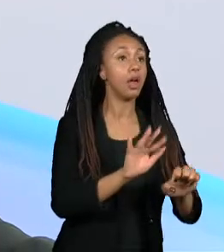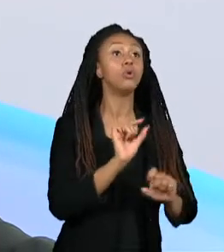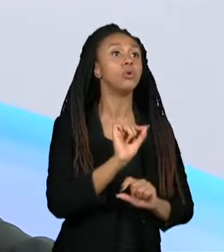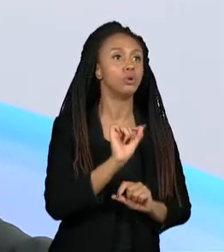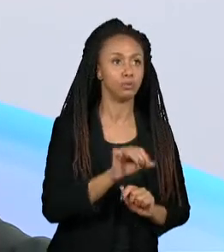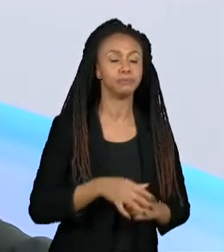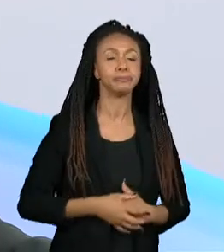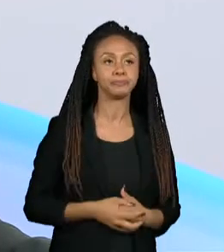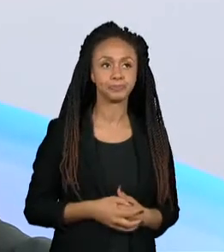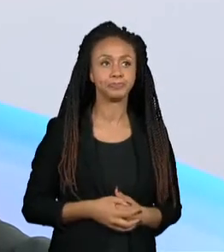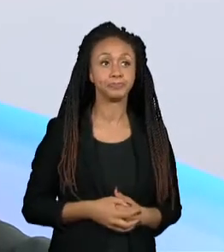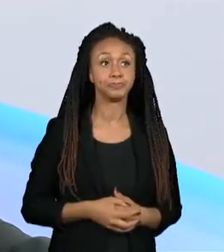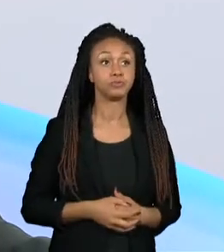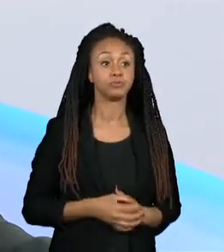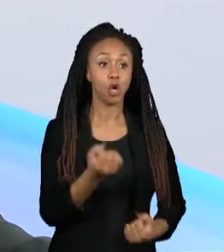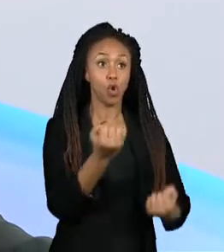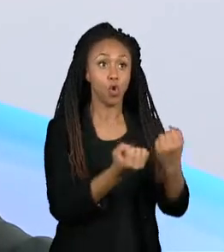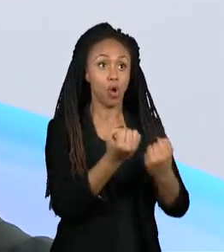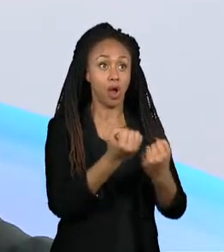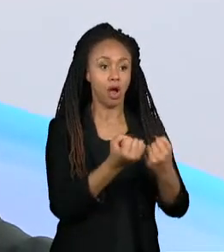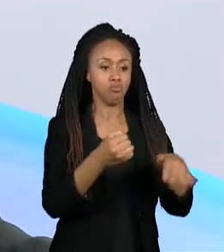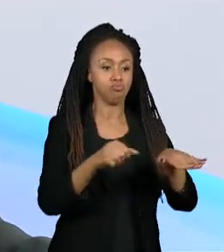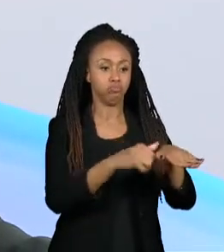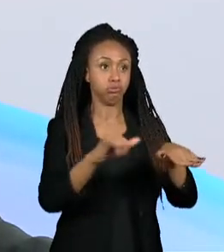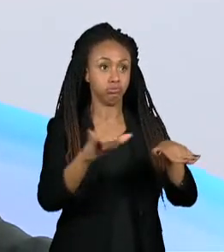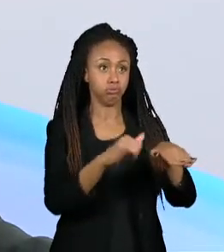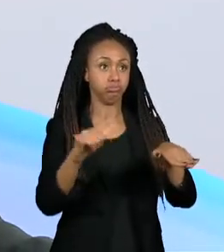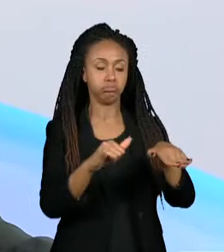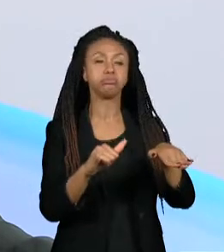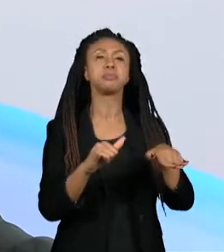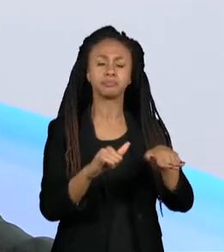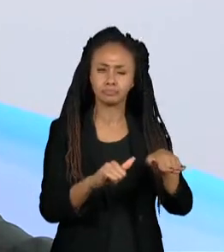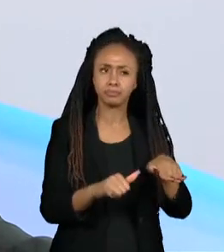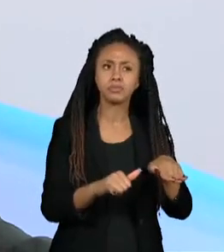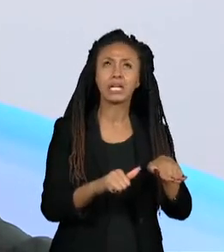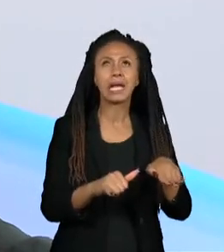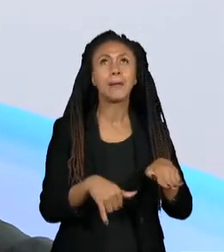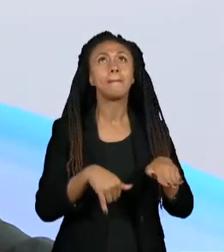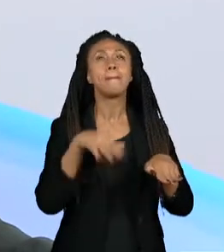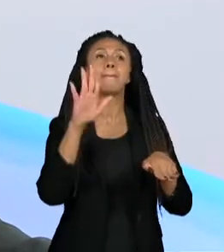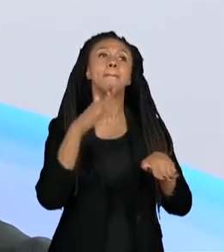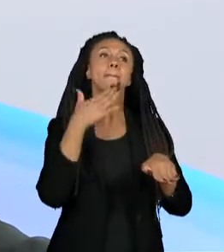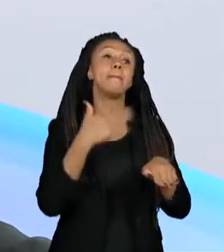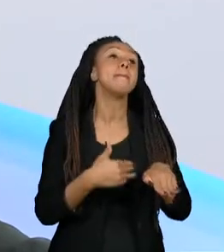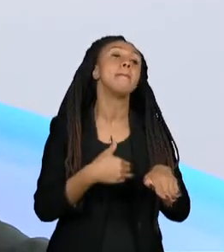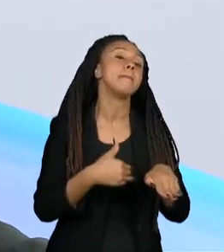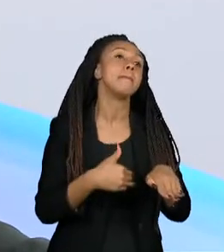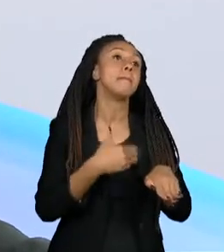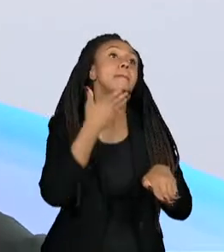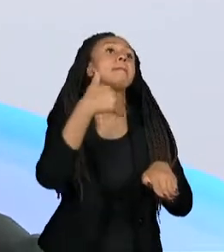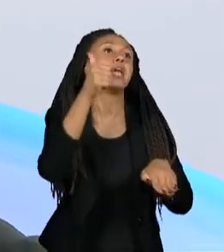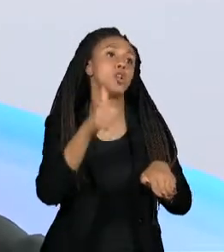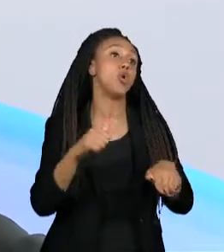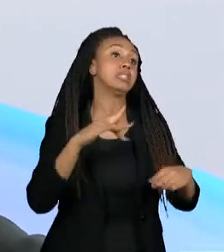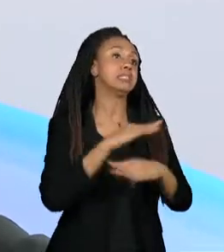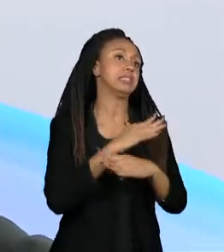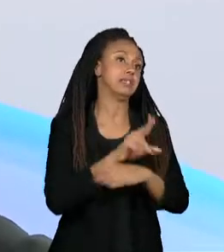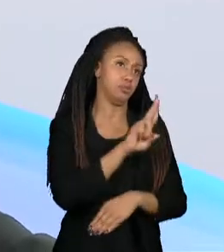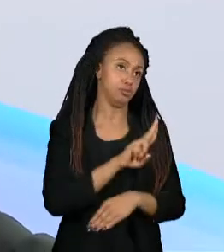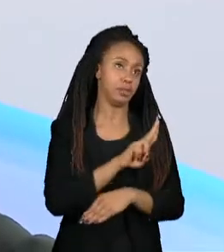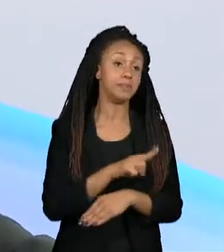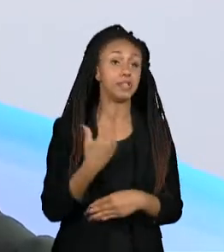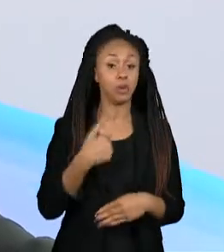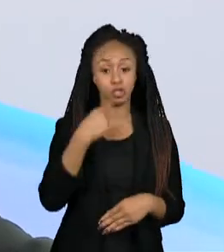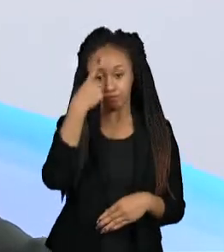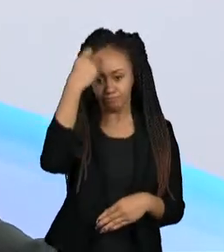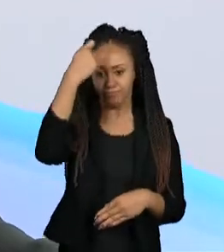o carro elétrico, ele vai ser usado, faz mais sentido usar carro elétrico nas cidades. Então, quando a gente criou a Fórmula E,